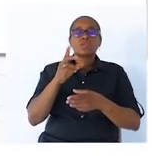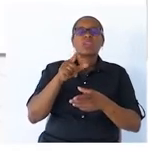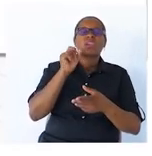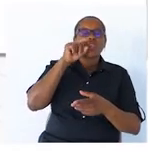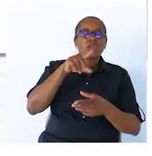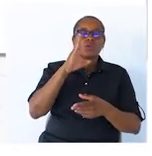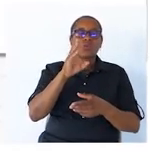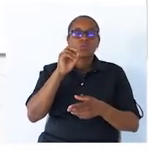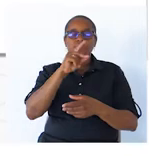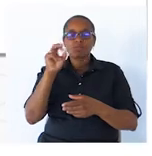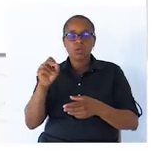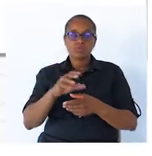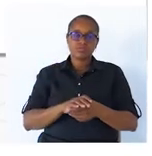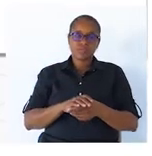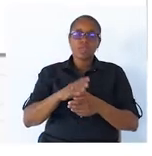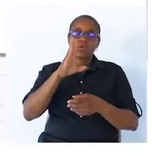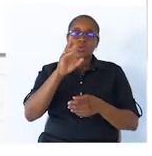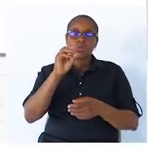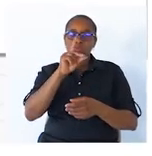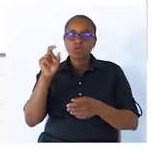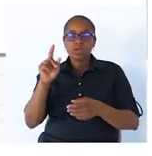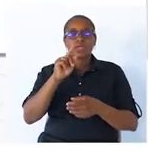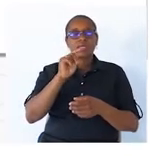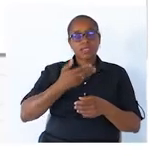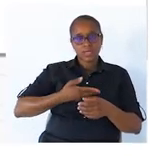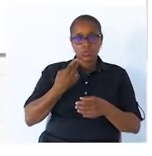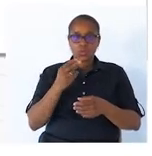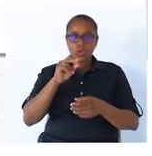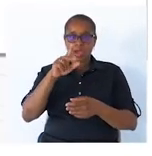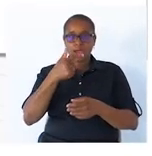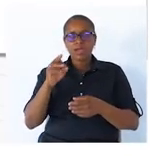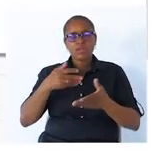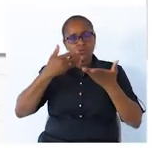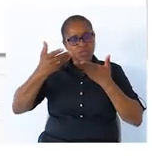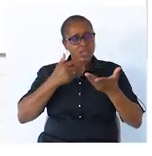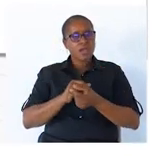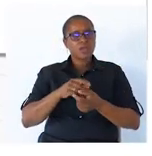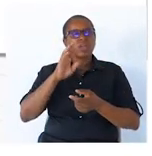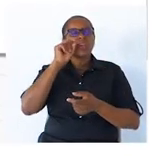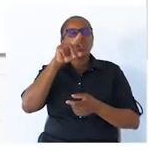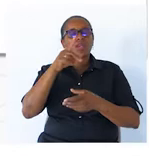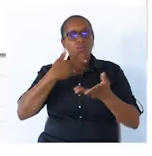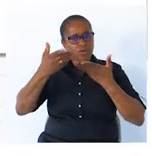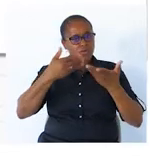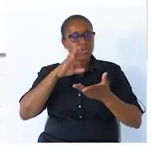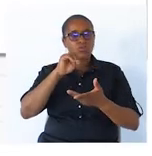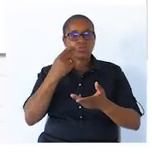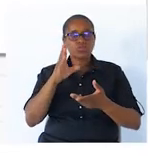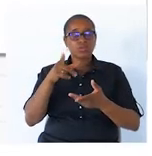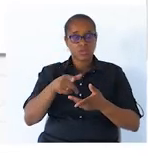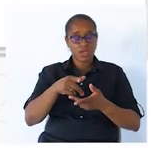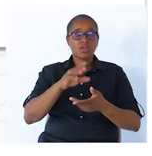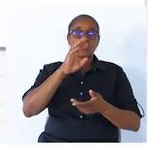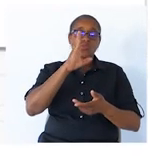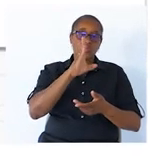Ou foi o João. O João e o Duarte conversaram. Quem conversou? O sujeito. Neste caso, o João e o Duarte.